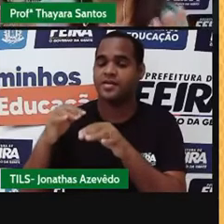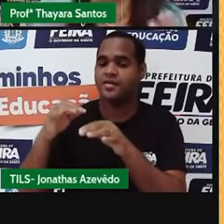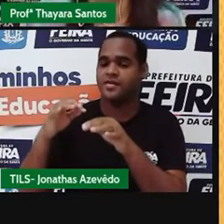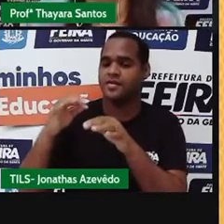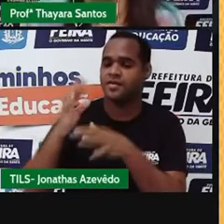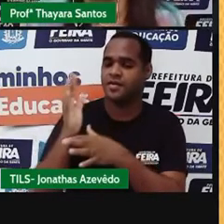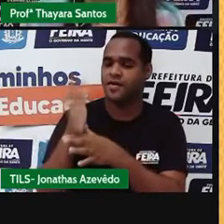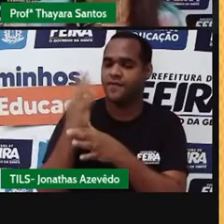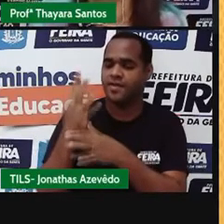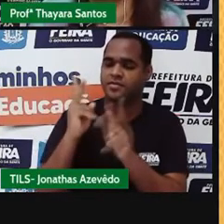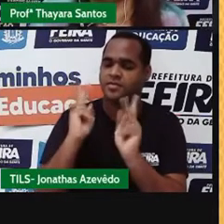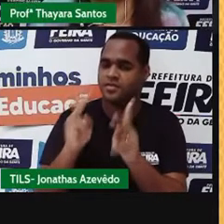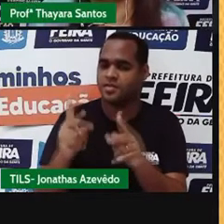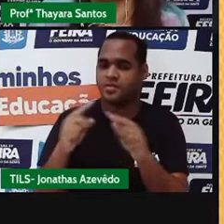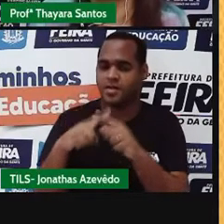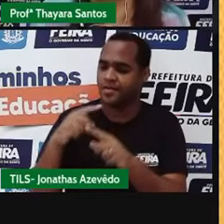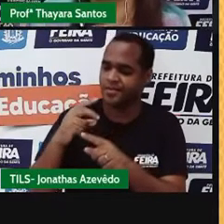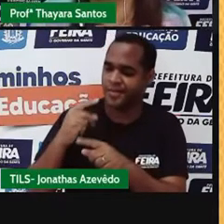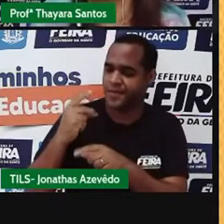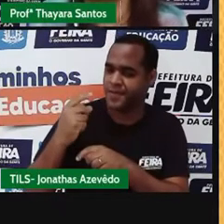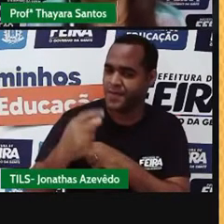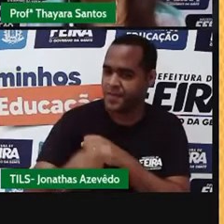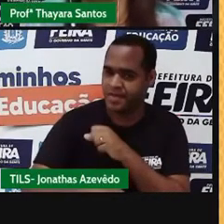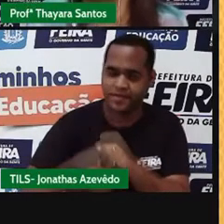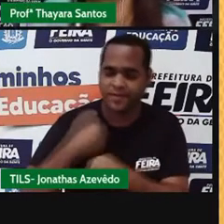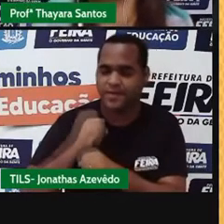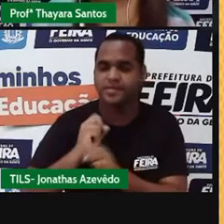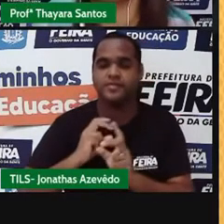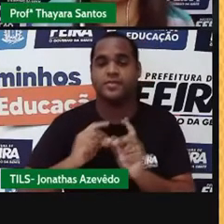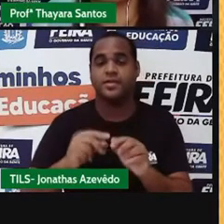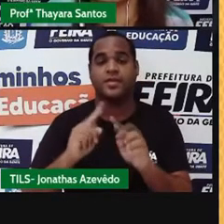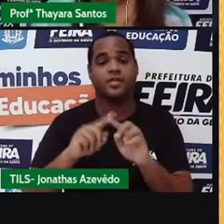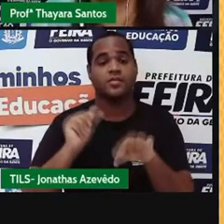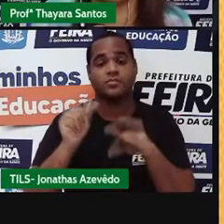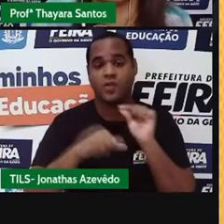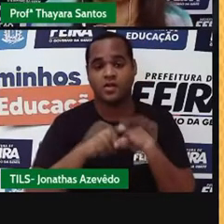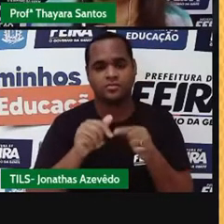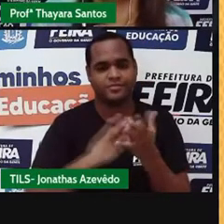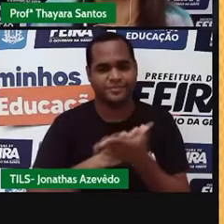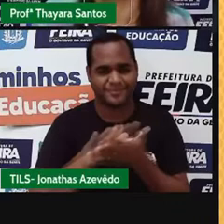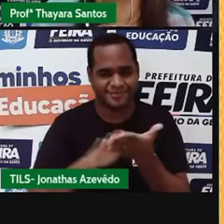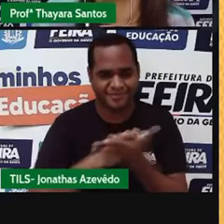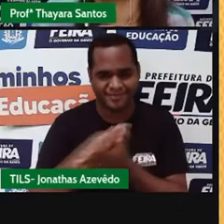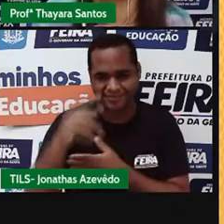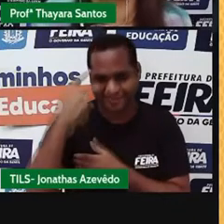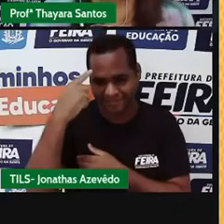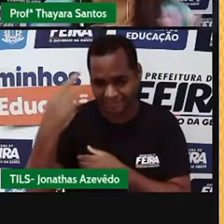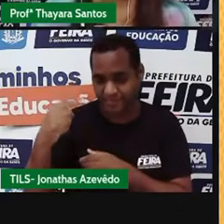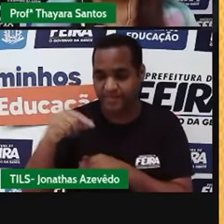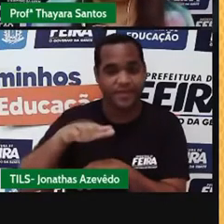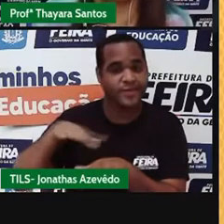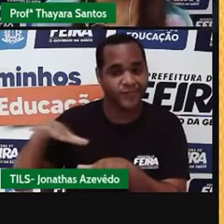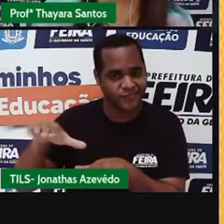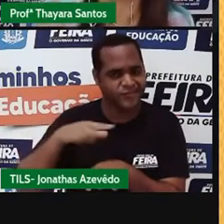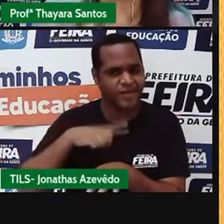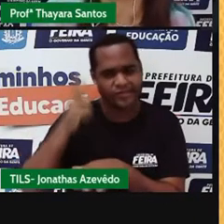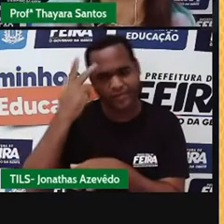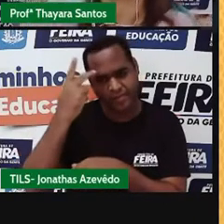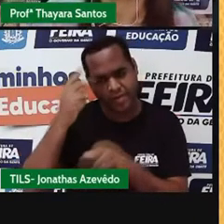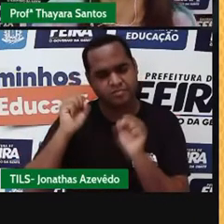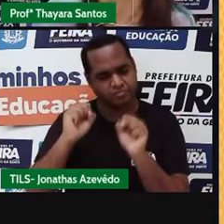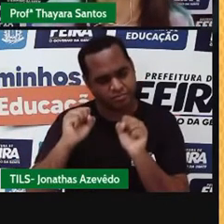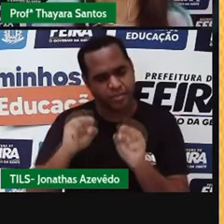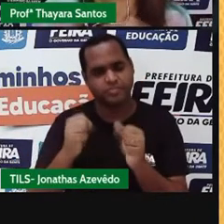ao longo do tempo, né? Se não tiver nenhuma alteração ali naquele ambiente, em condições normais, elas